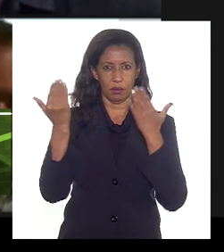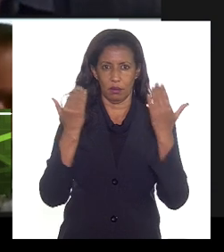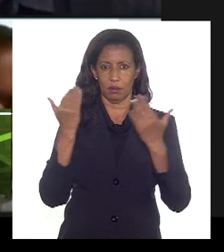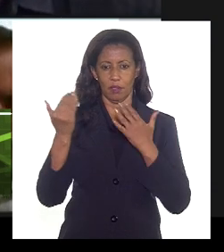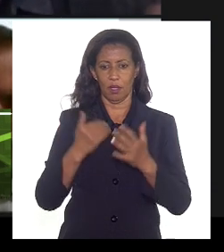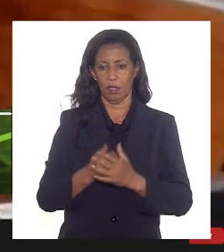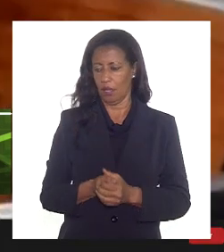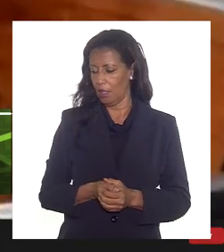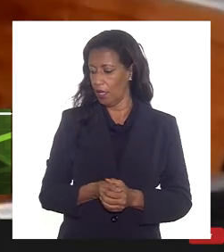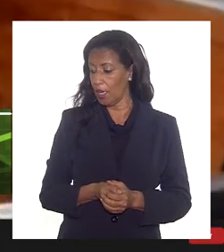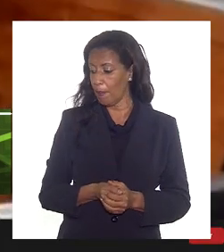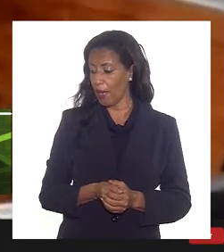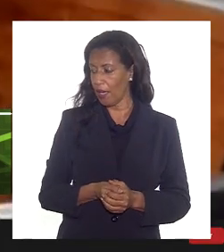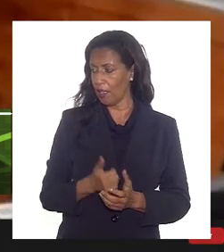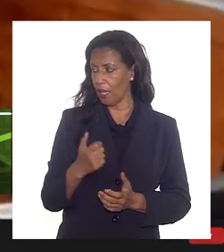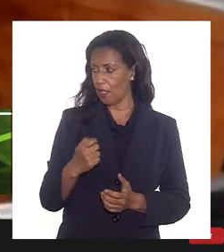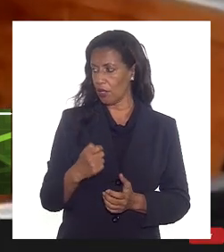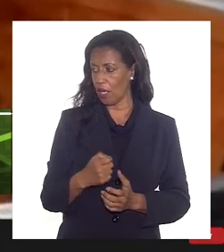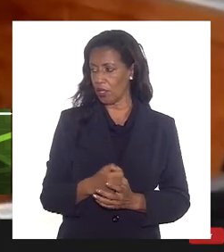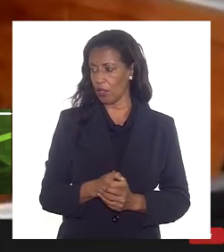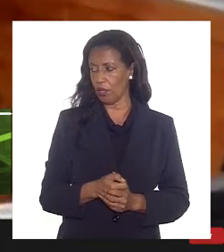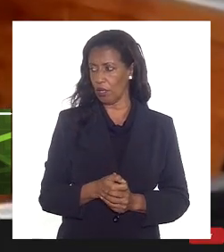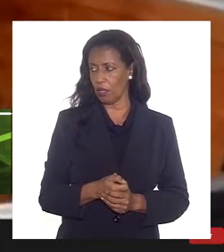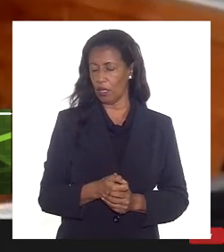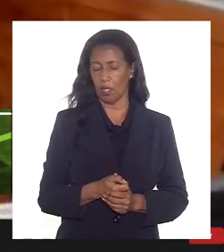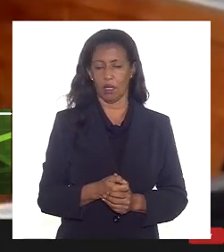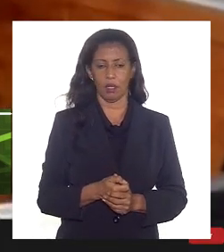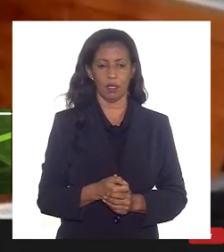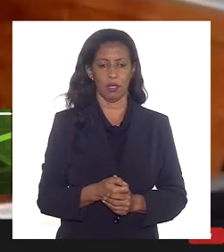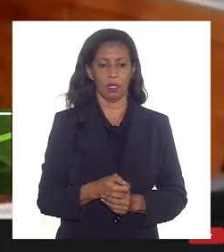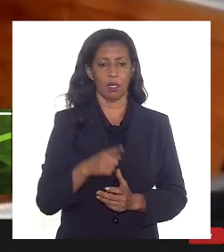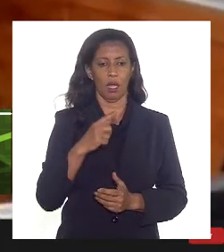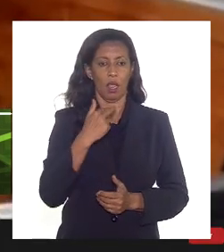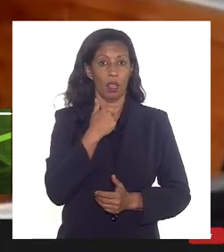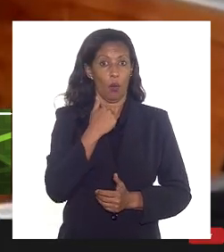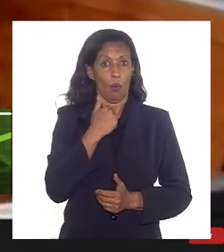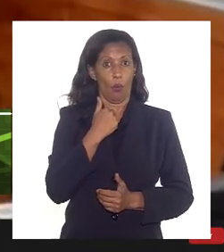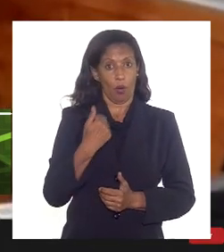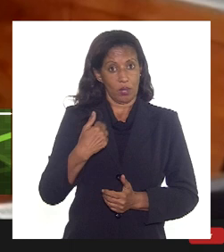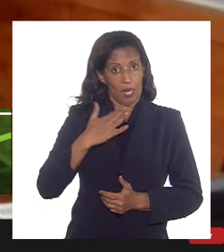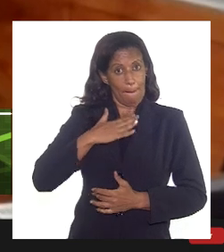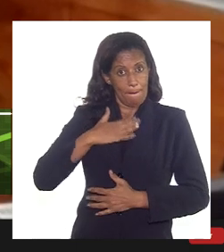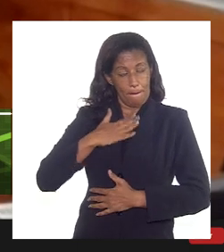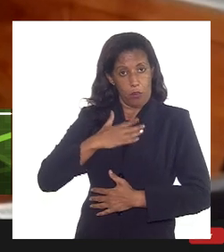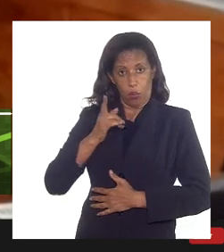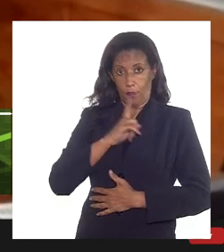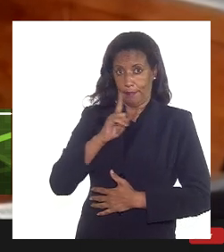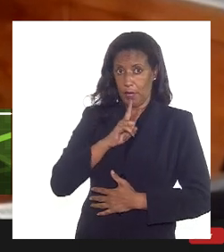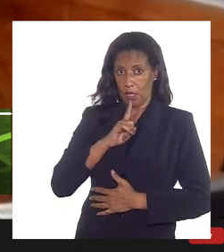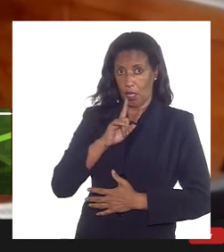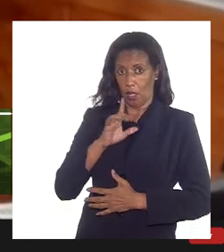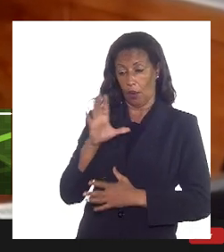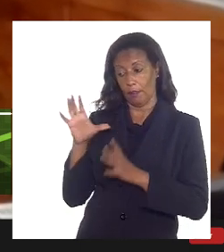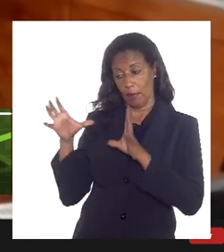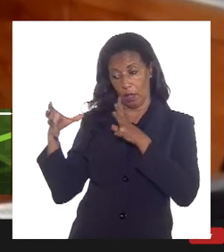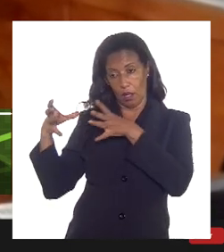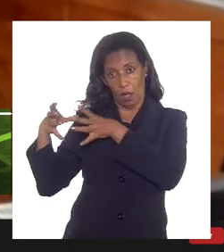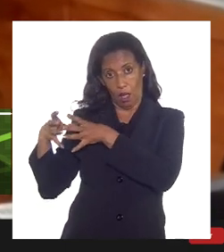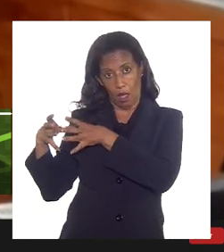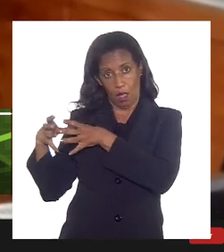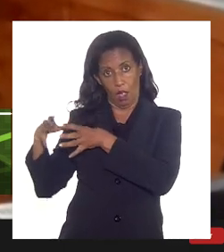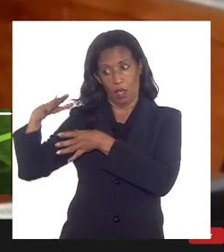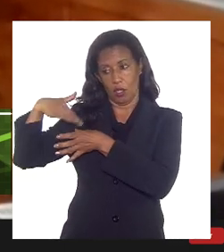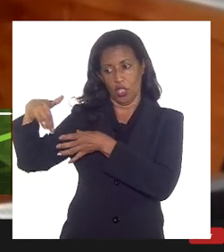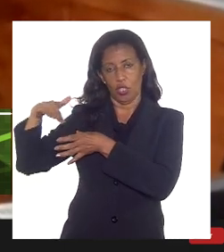A visão da ANP não pode ser dada por mim, tem que ser dada pela diretoria colegiada da ANP. Então,